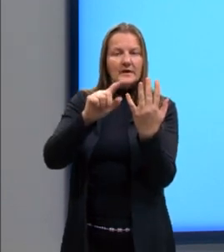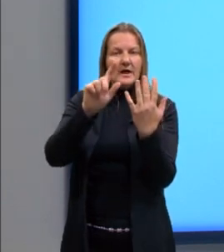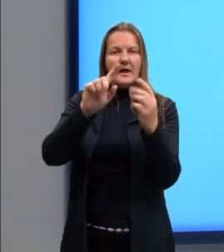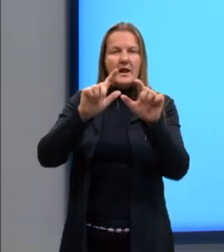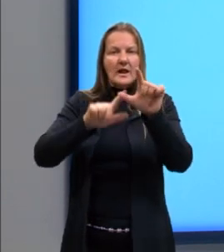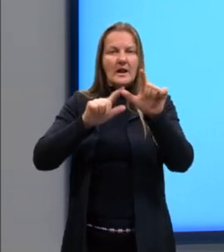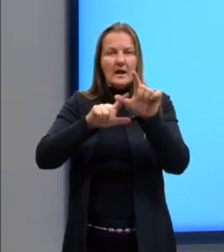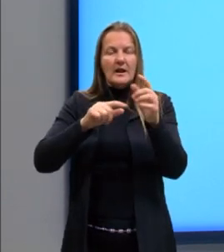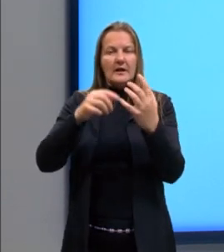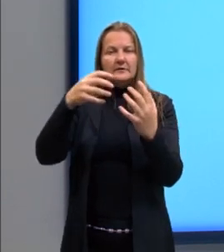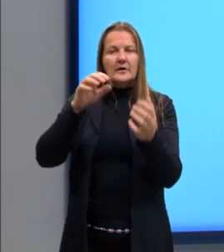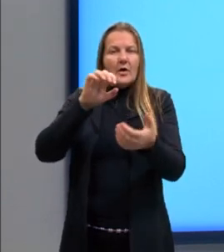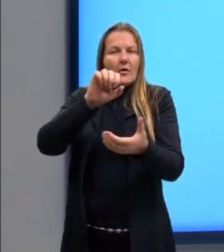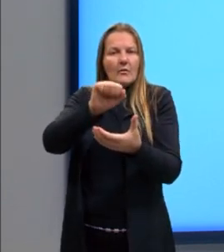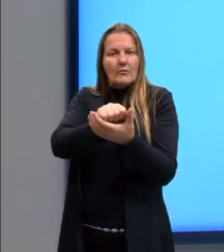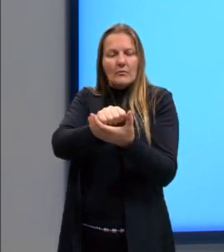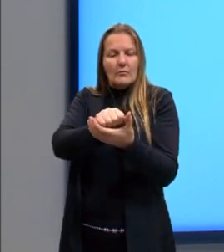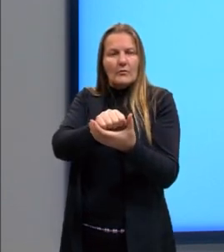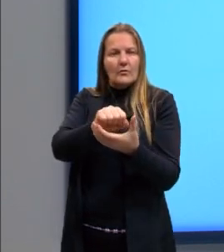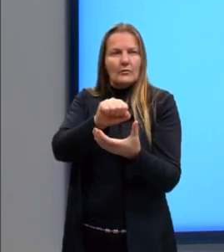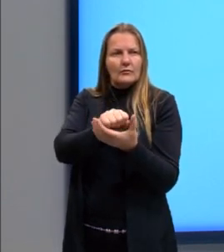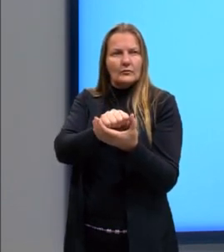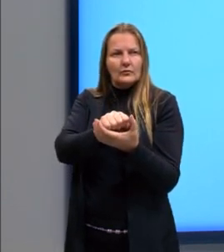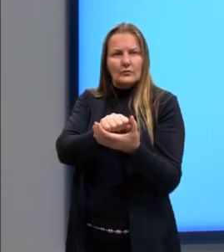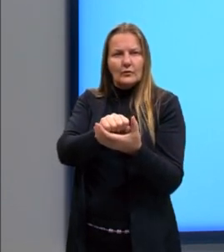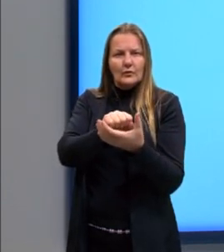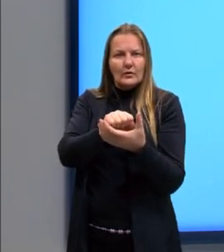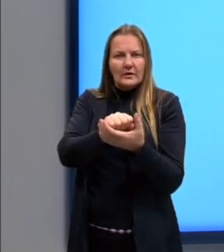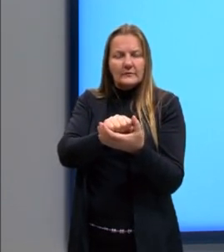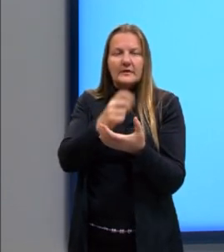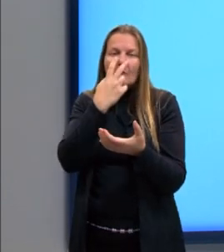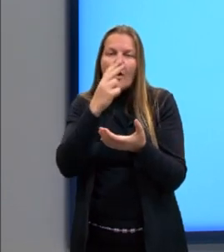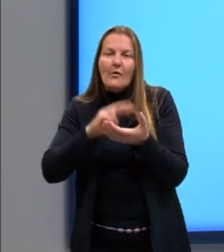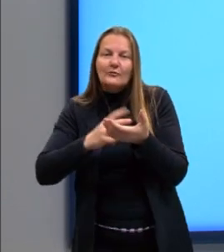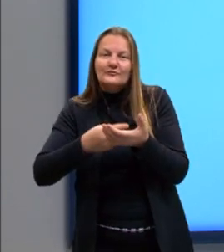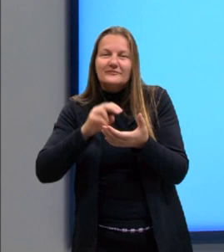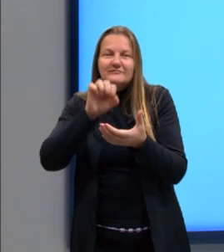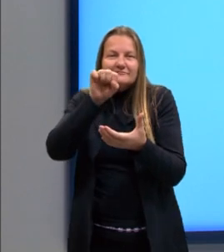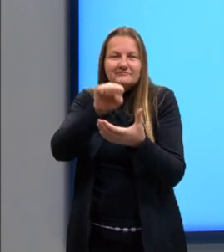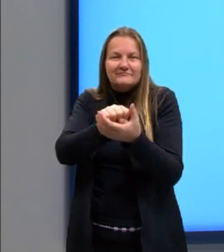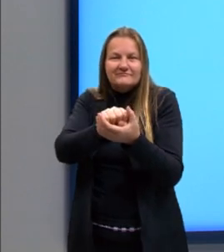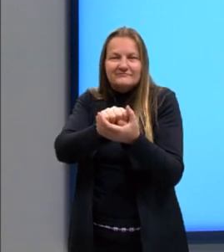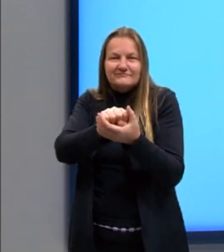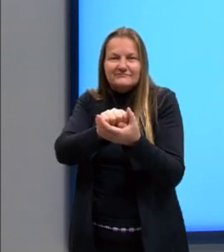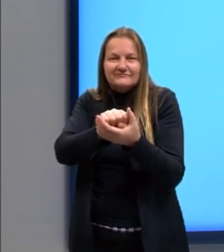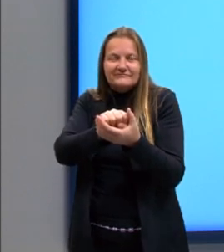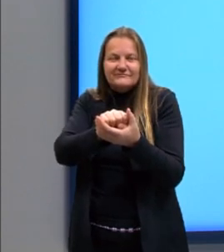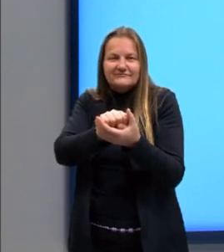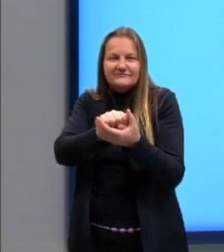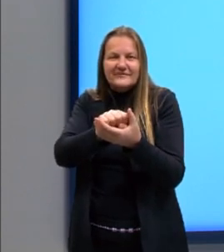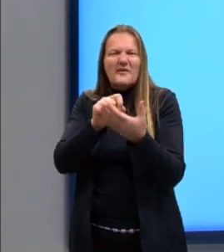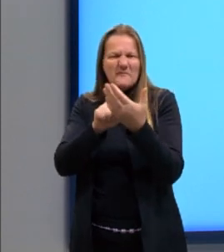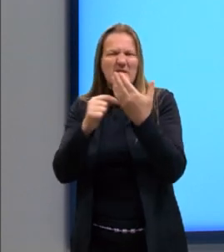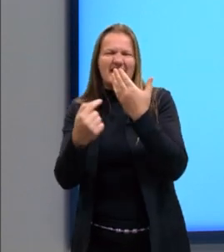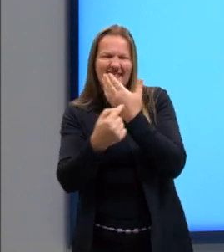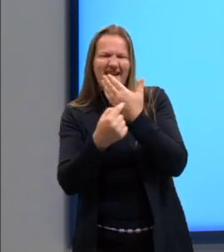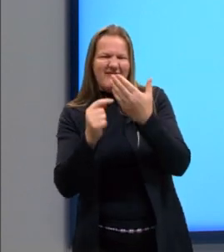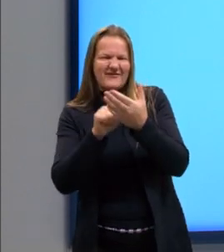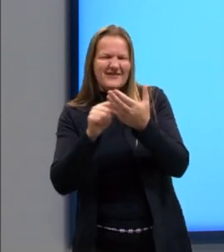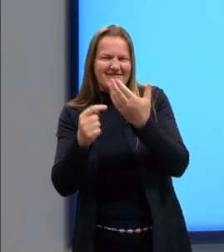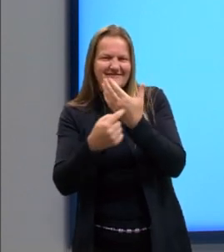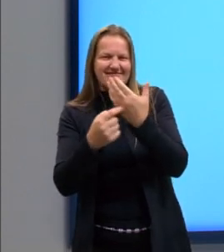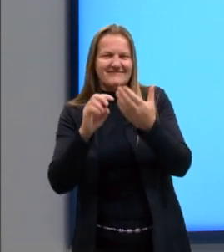ribossomo, o ribossomo vai traduzir essas letras. Traduzindo, então, ele vai